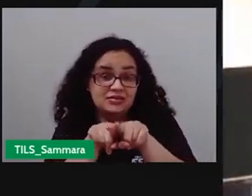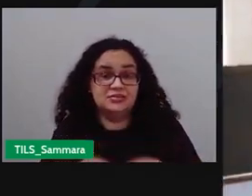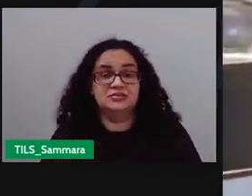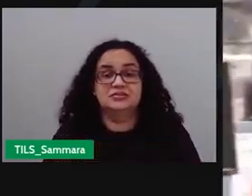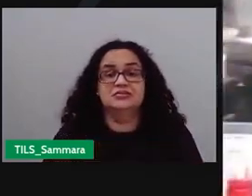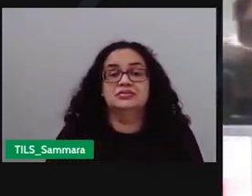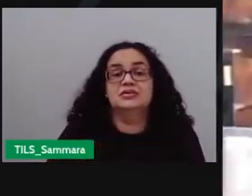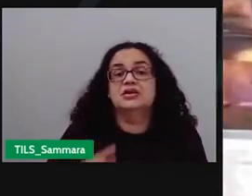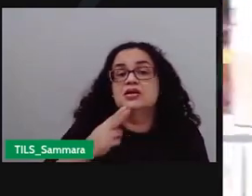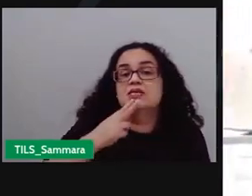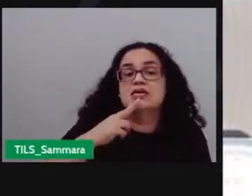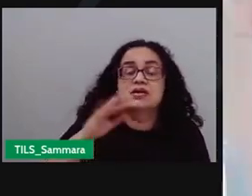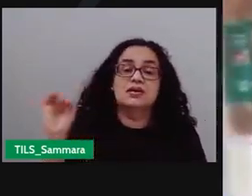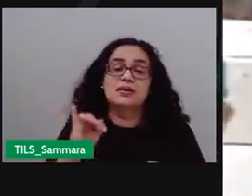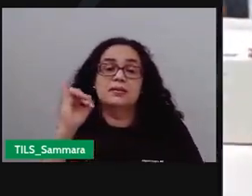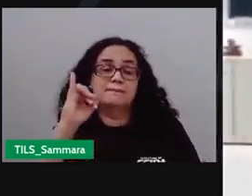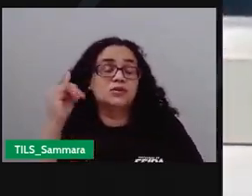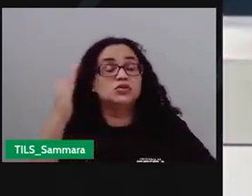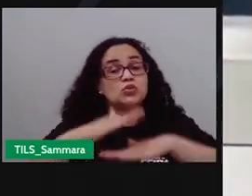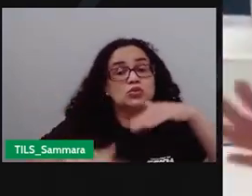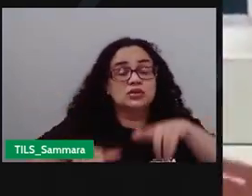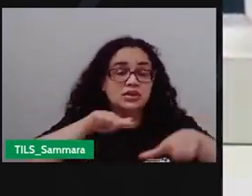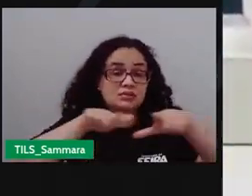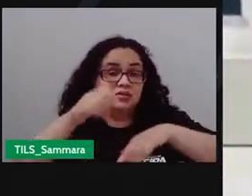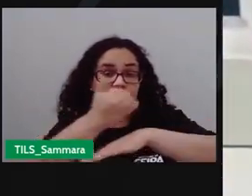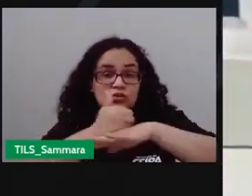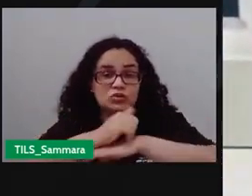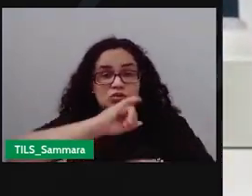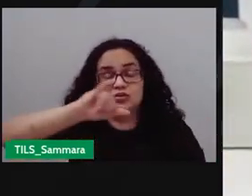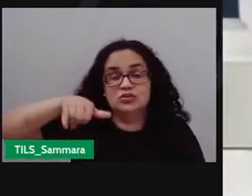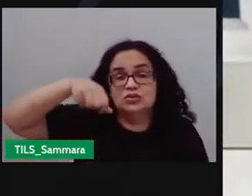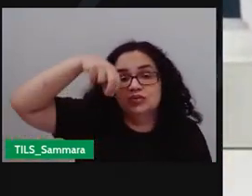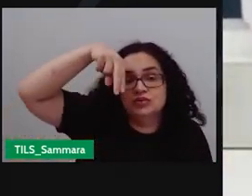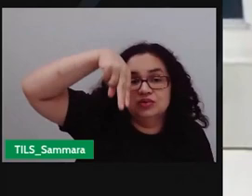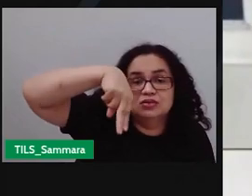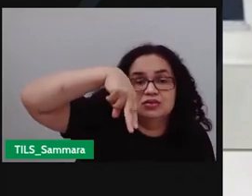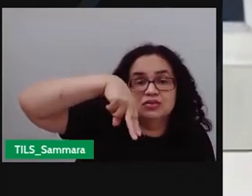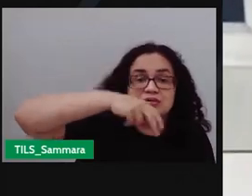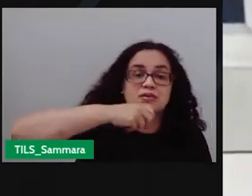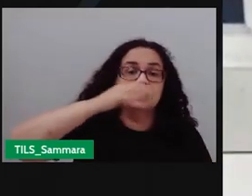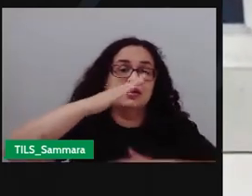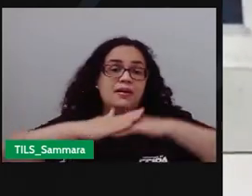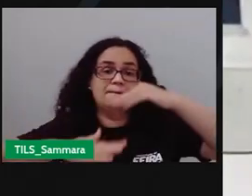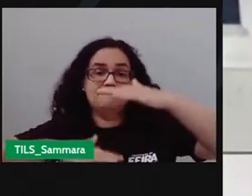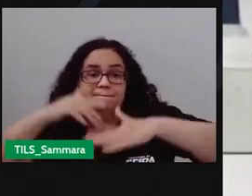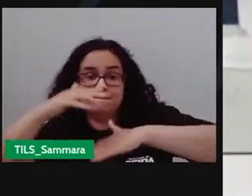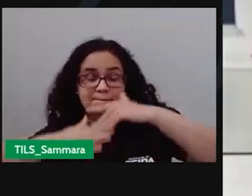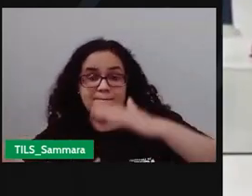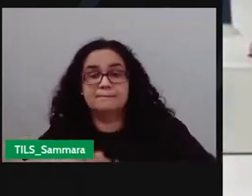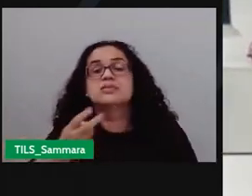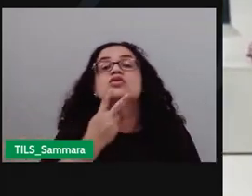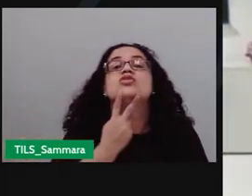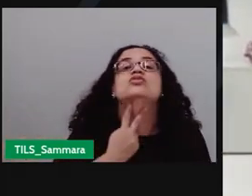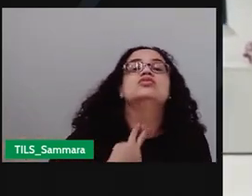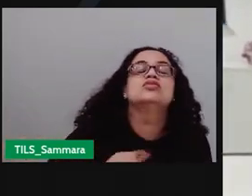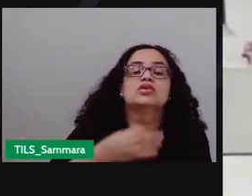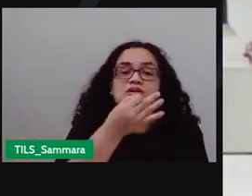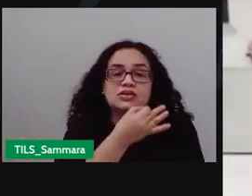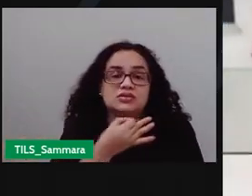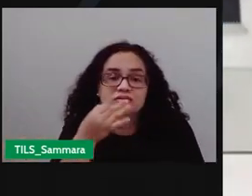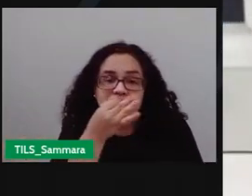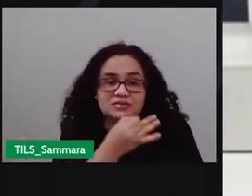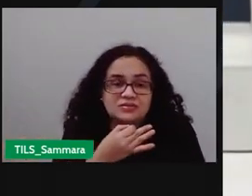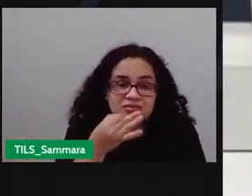o nosso papel é exatamente esse né denunciar os problemas procurar soluções para esse problema dar voz ao nosso telespectador